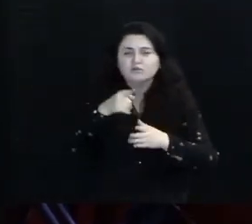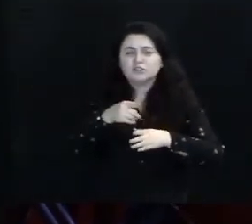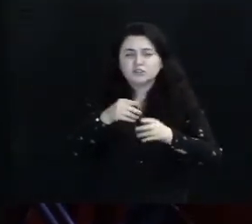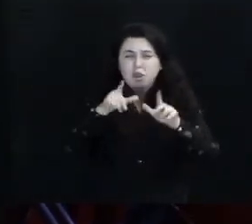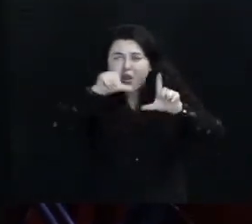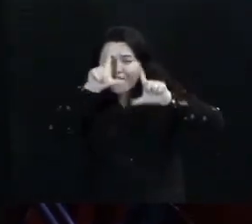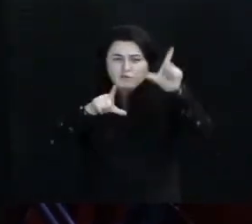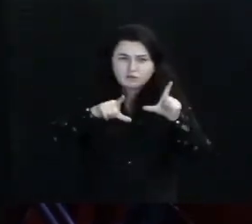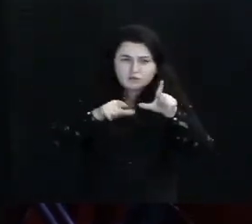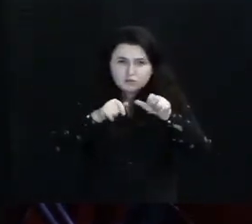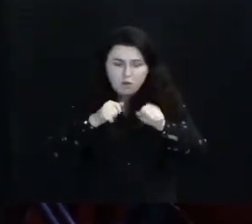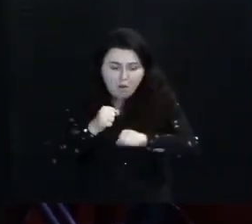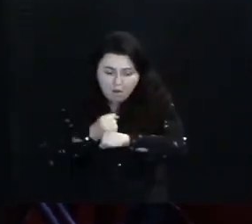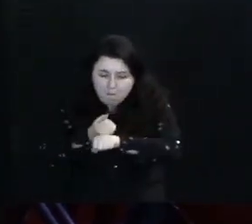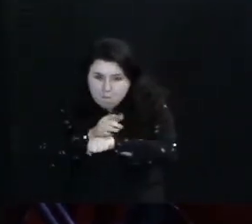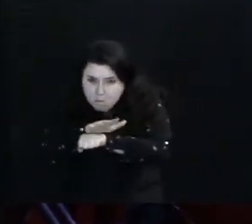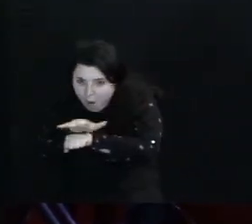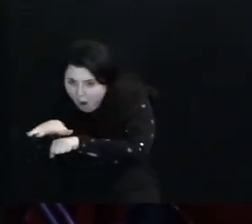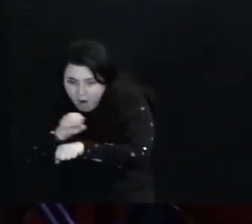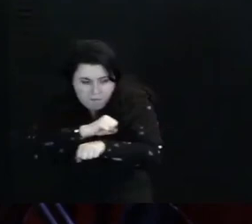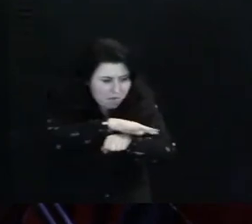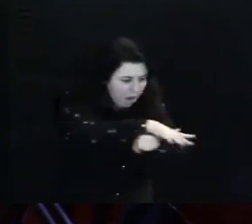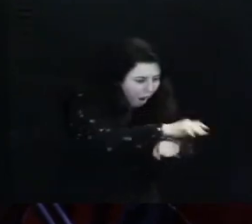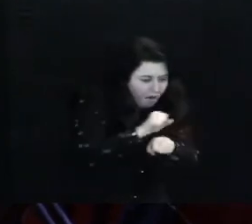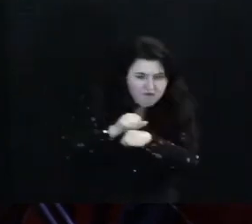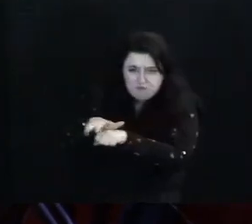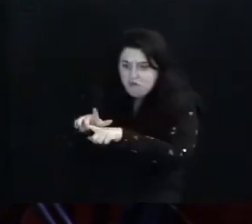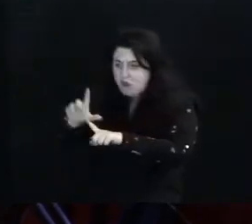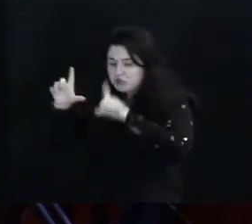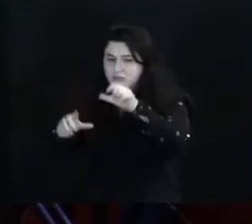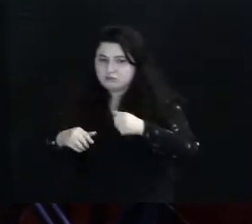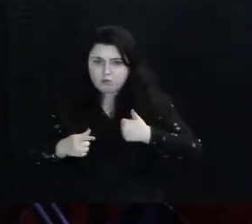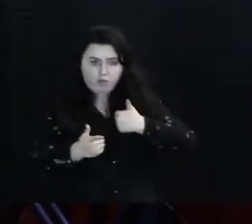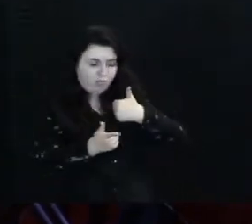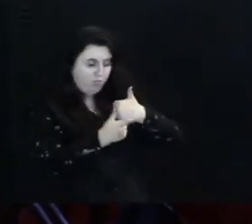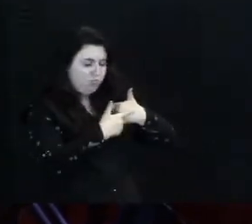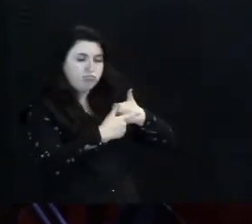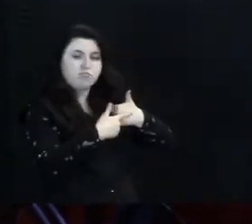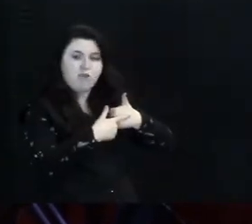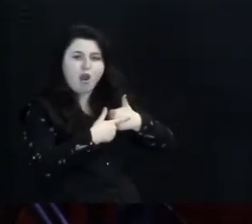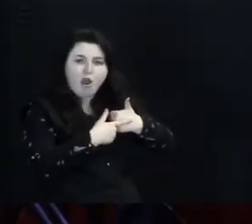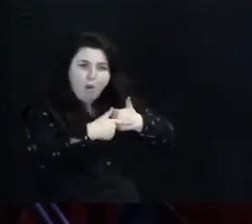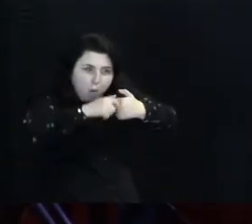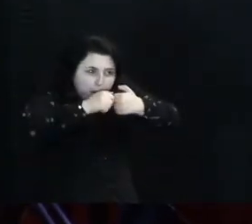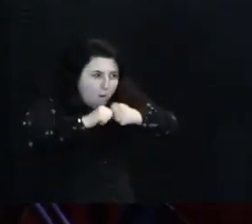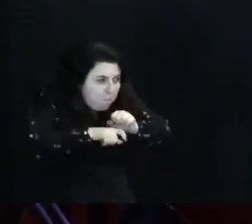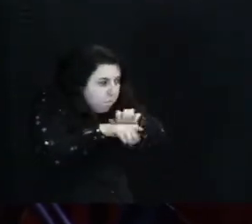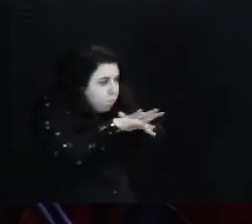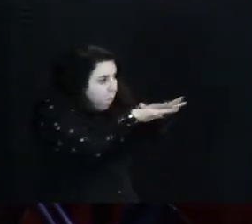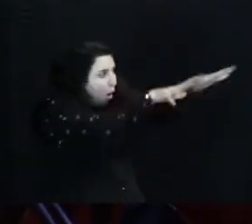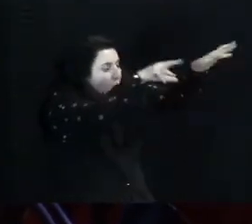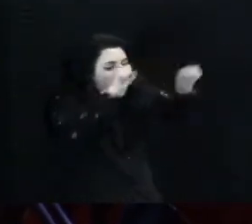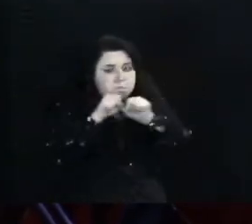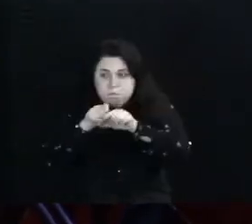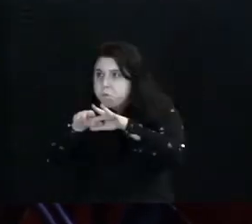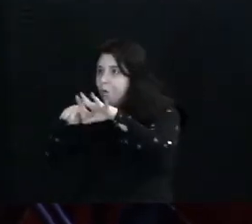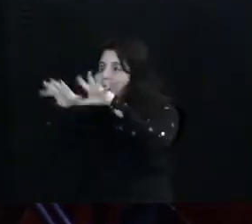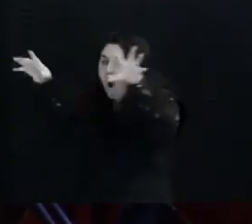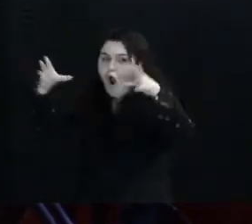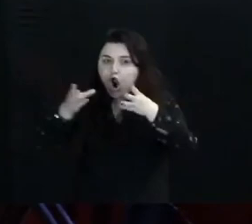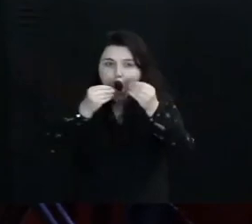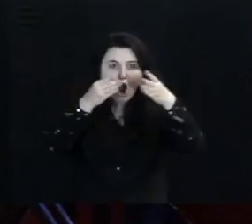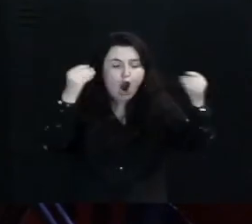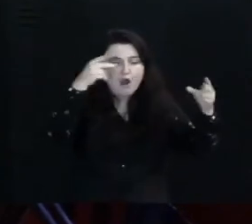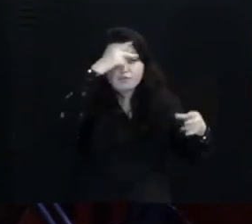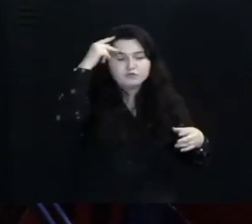Compartilhe o link dessa mensagem Dá um like pra que essa mensagem se multiplique a muitos Você que